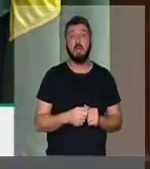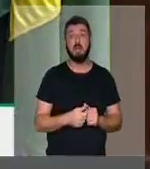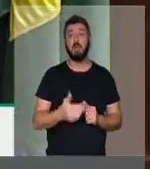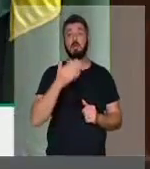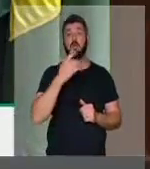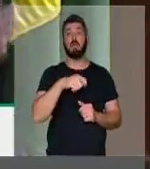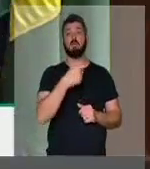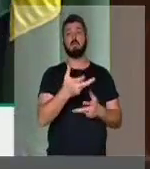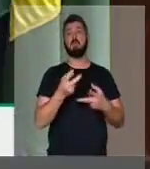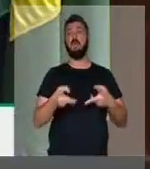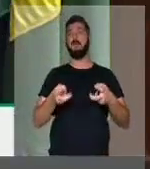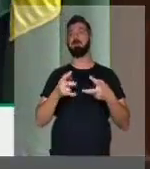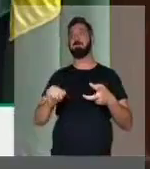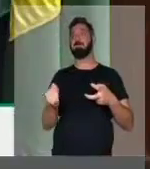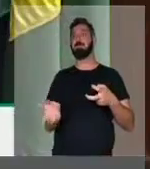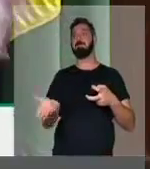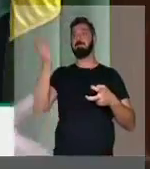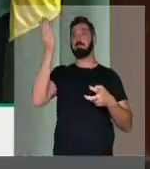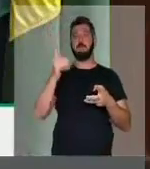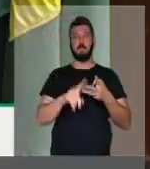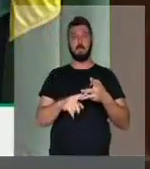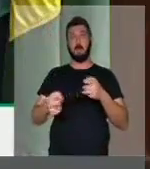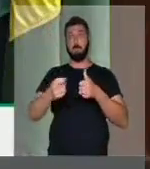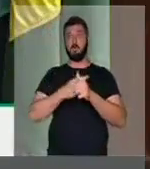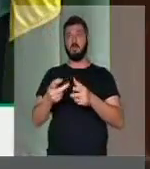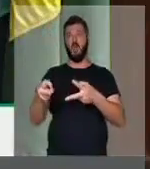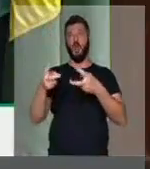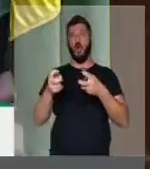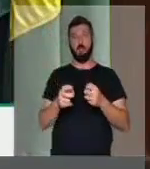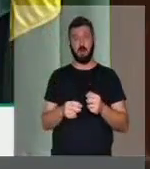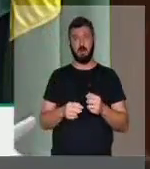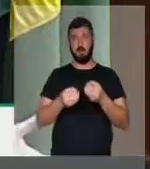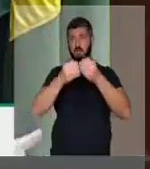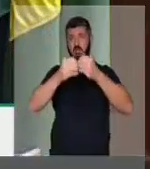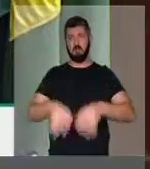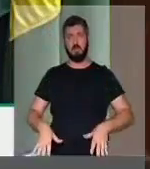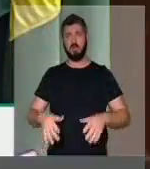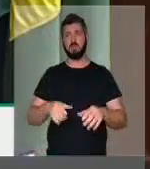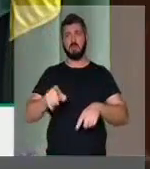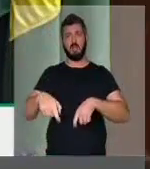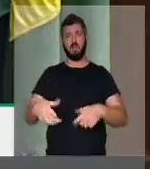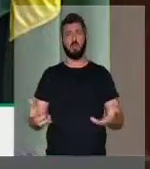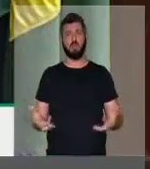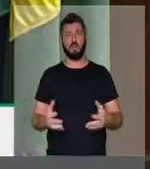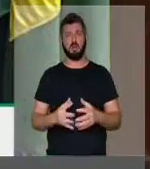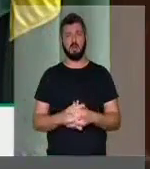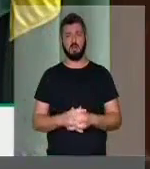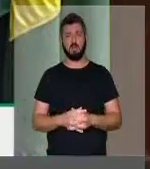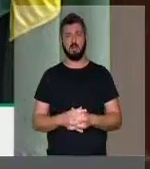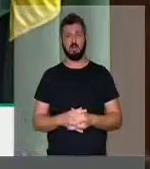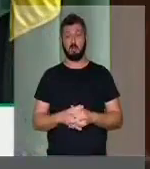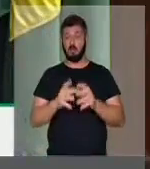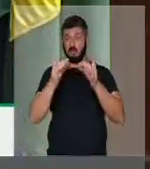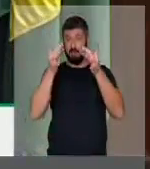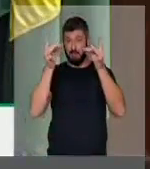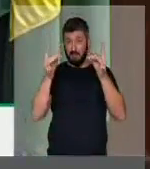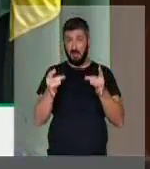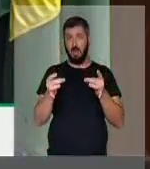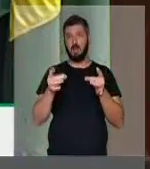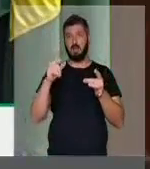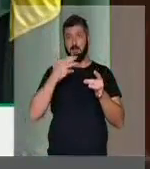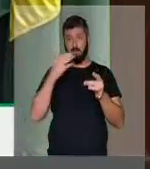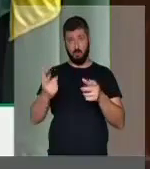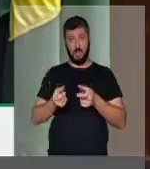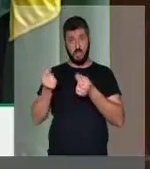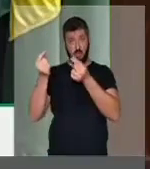favor de quem quer cobrar juros altos, de quem quer cobrar multa, de quem quer prejudicar os nossos agricultores. E um detalhe, isso não é